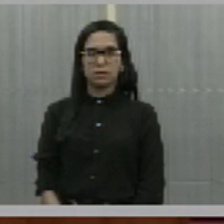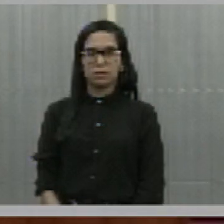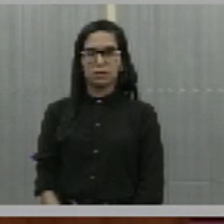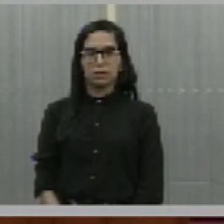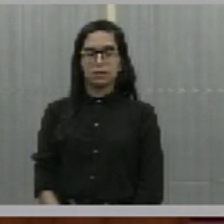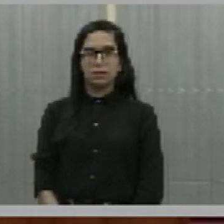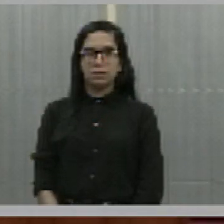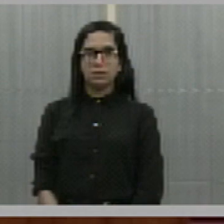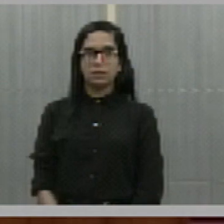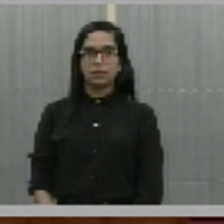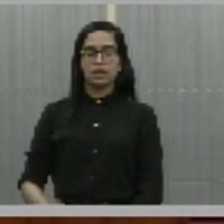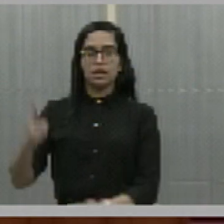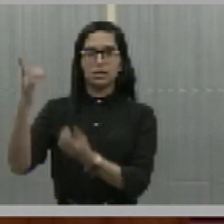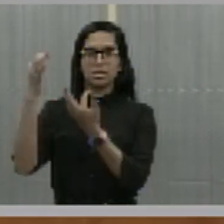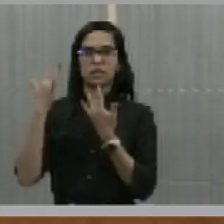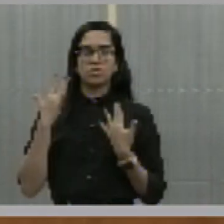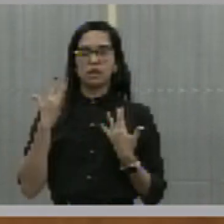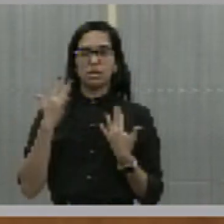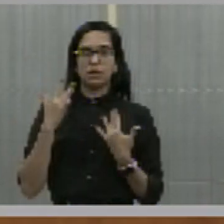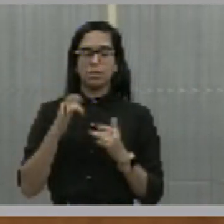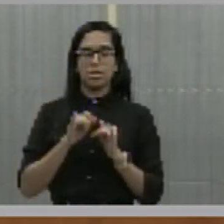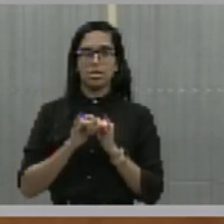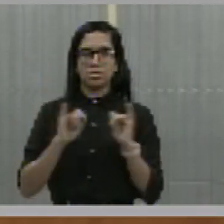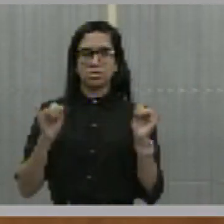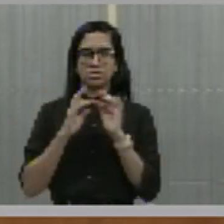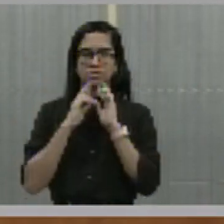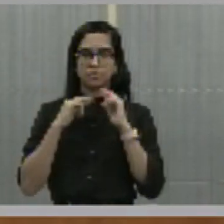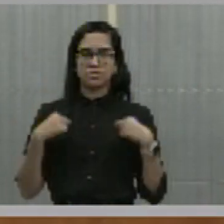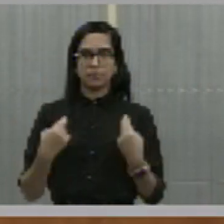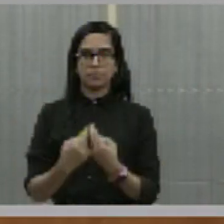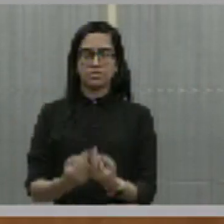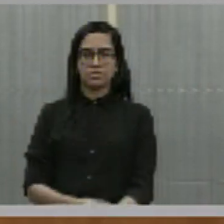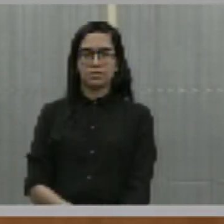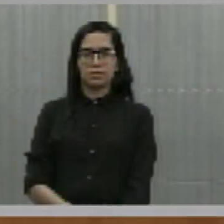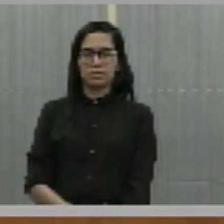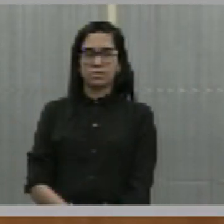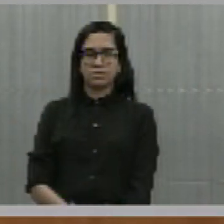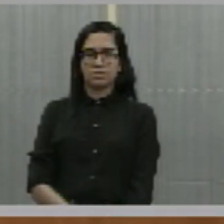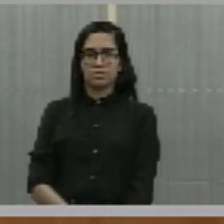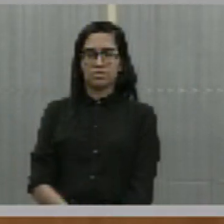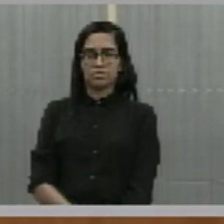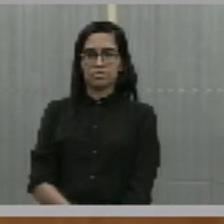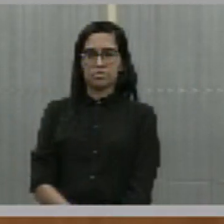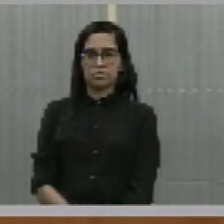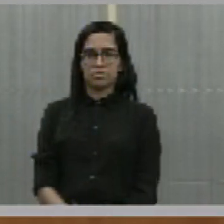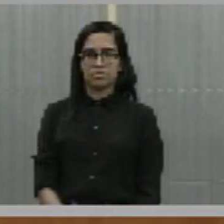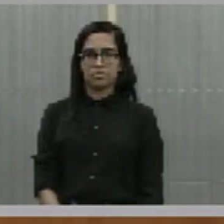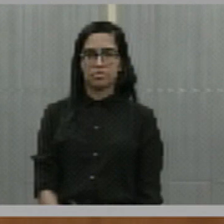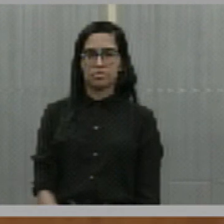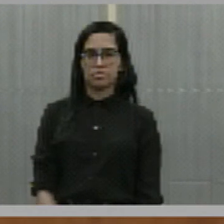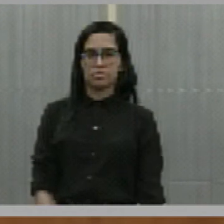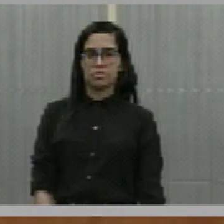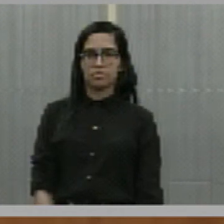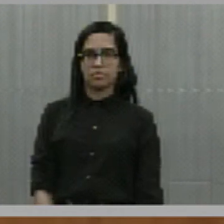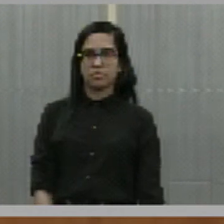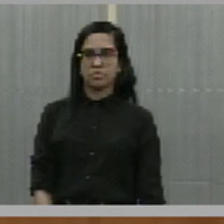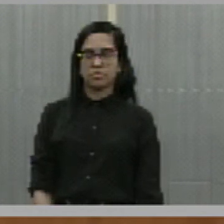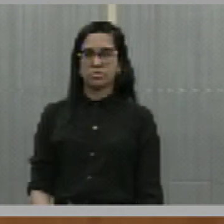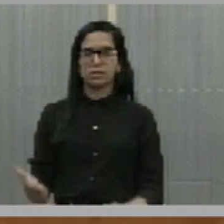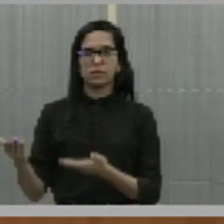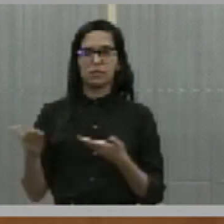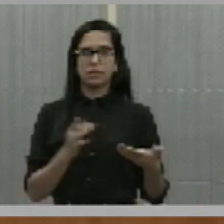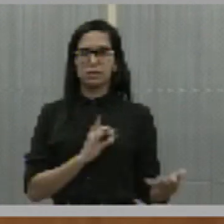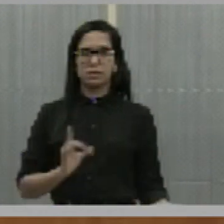Sobre a proteção de Deus, declaro aberta a sessão. Convido o deputado Wilson Brandão para a leitura da ata.